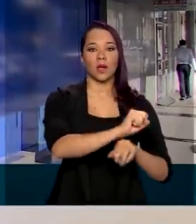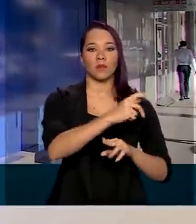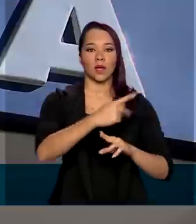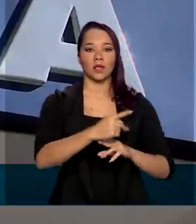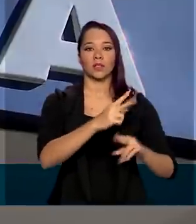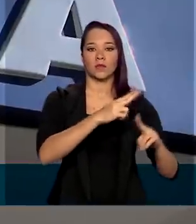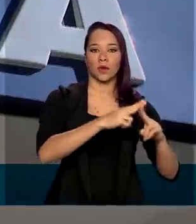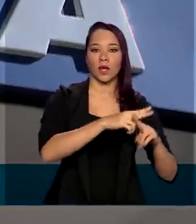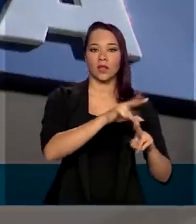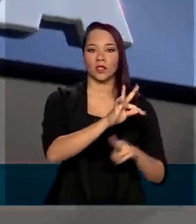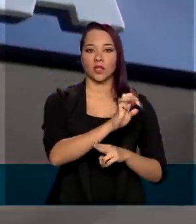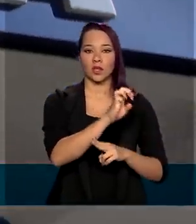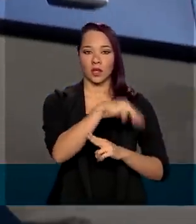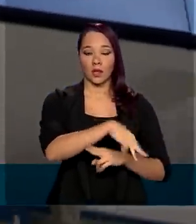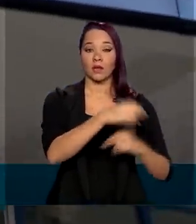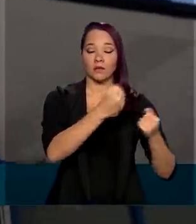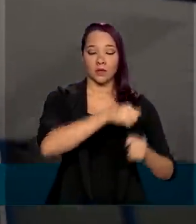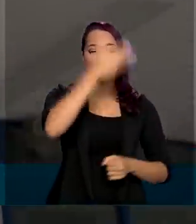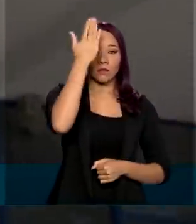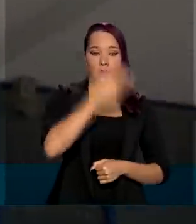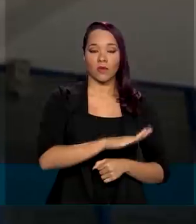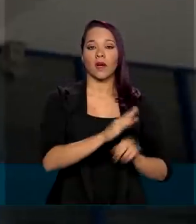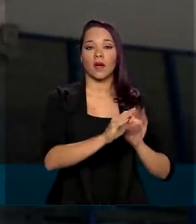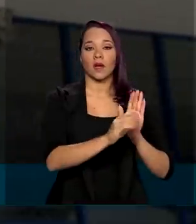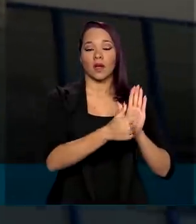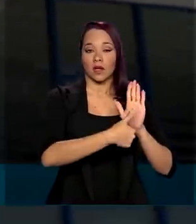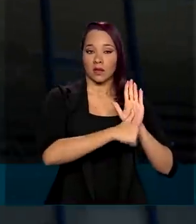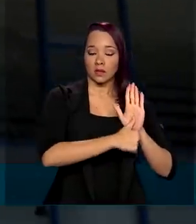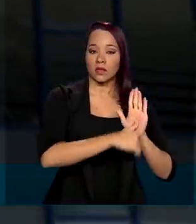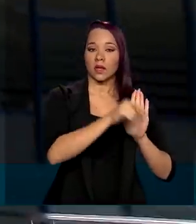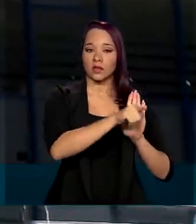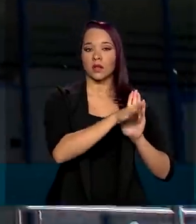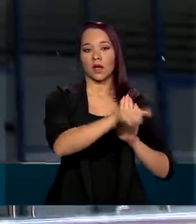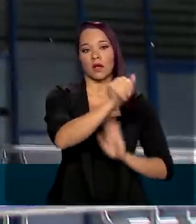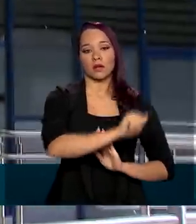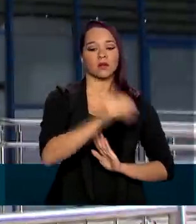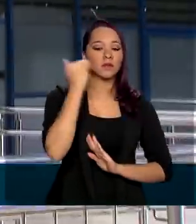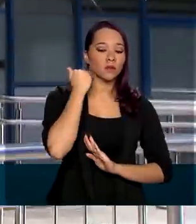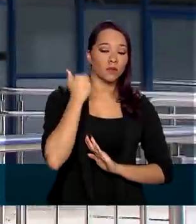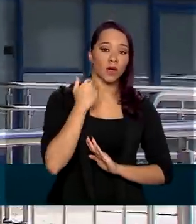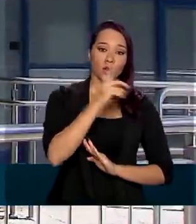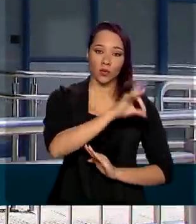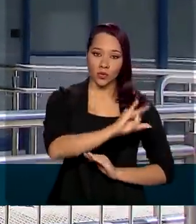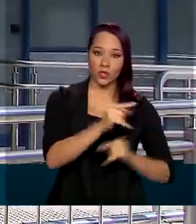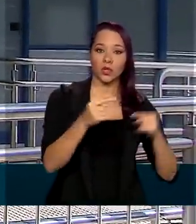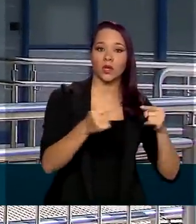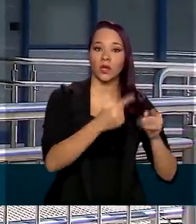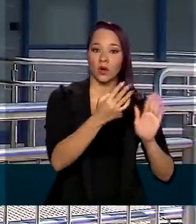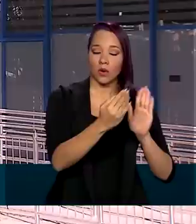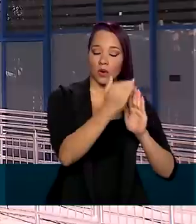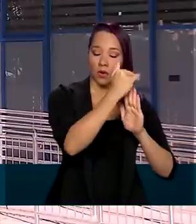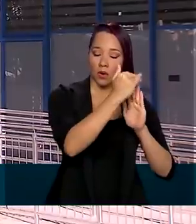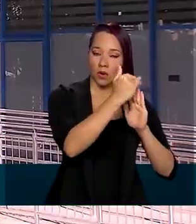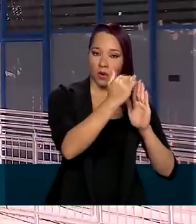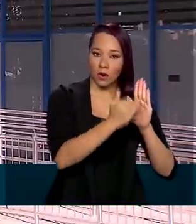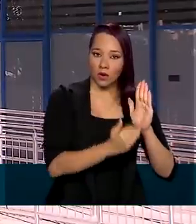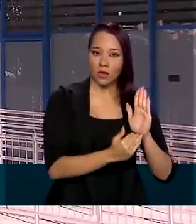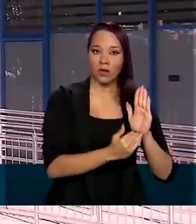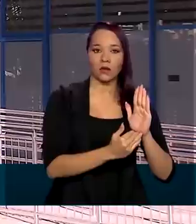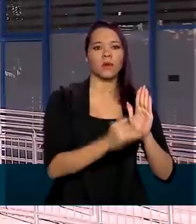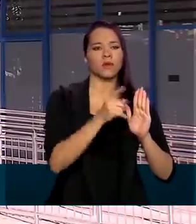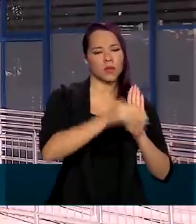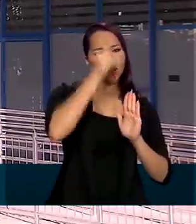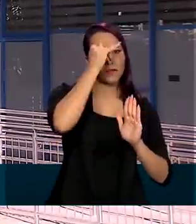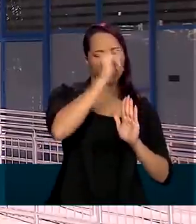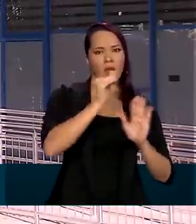Caixa Tem e deverão comprovar a identidade em uma agência do banco na data prevista no calendário de recebimento para